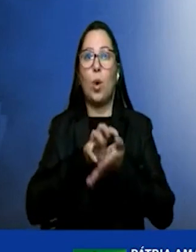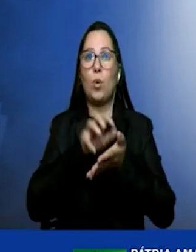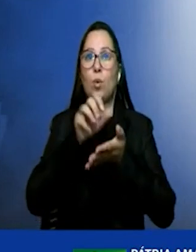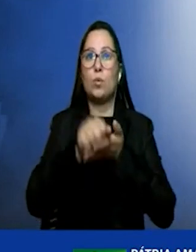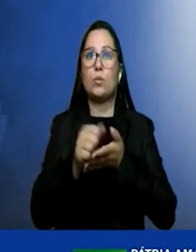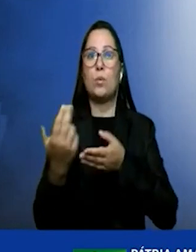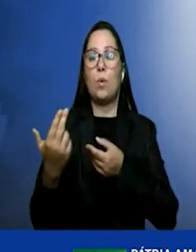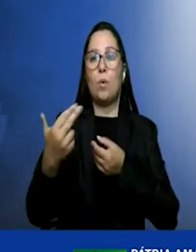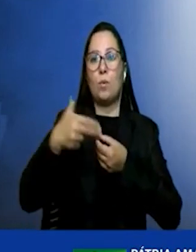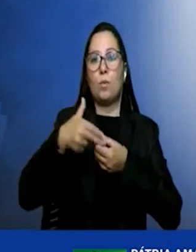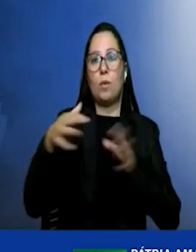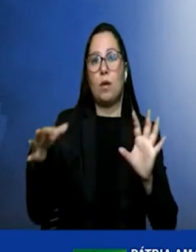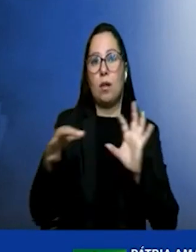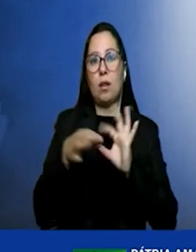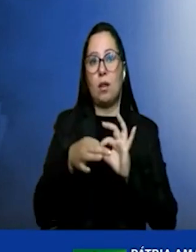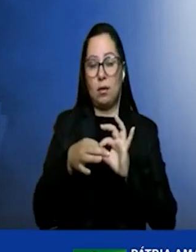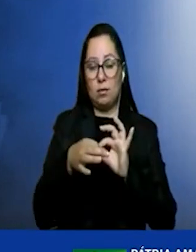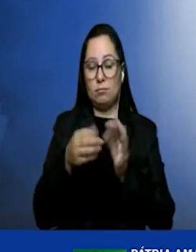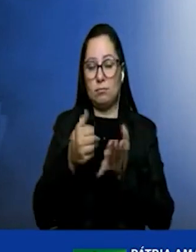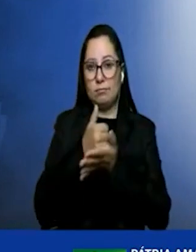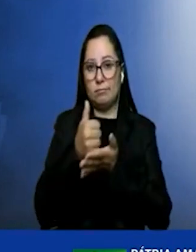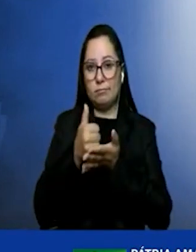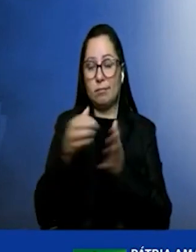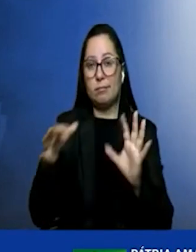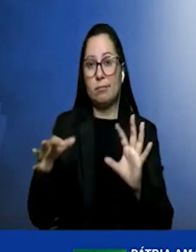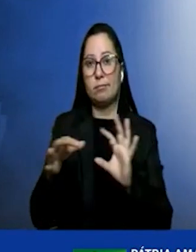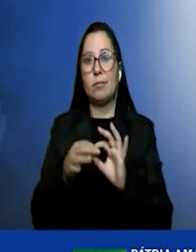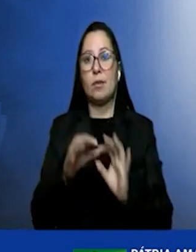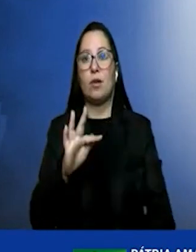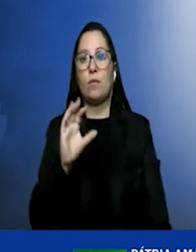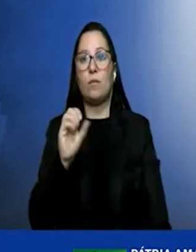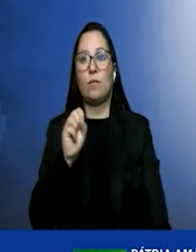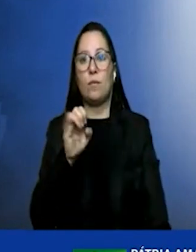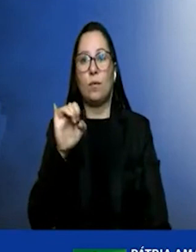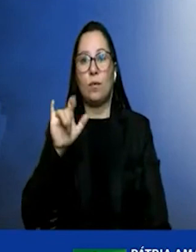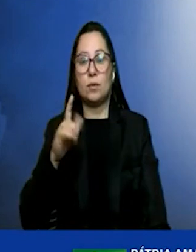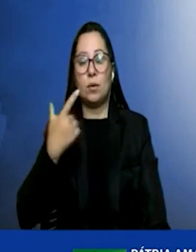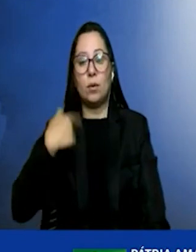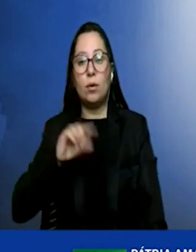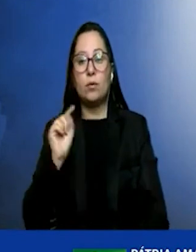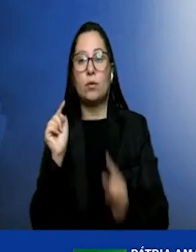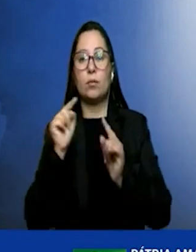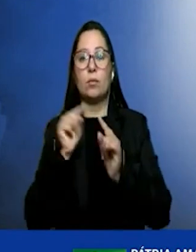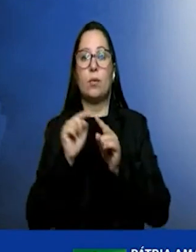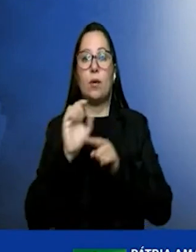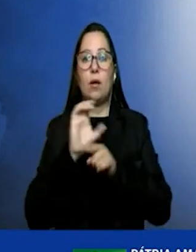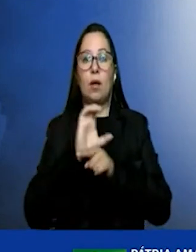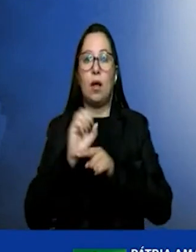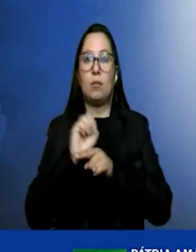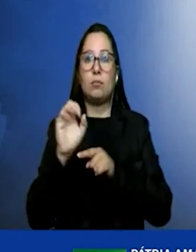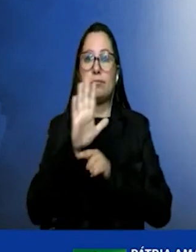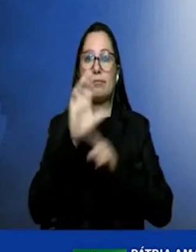associado a fonte fóssil e vêm buscando a descarbonização na sua cadeia.